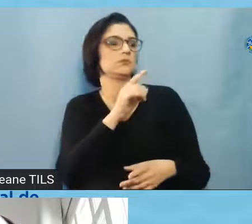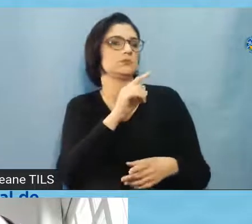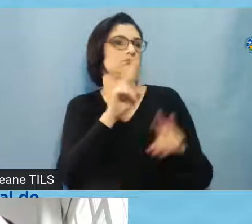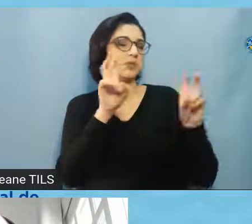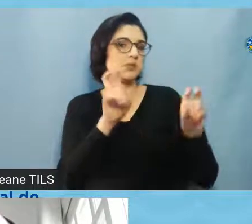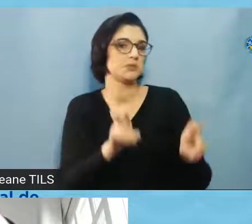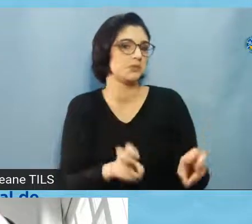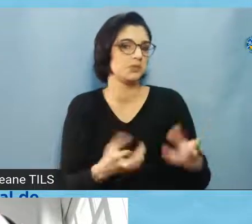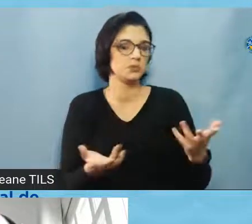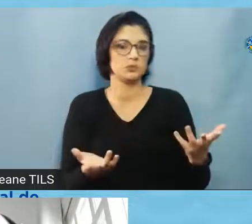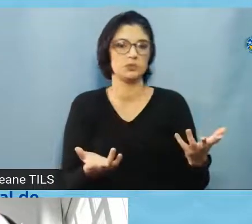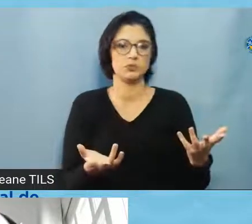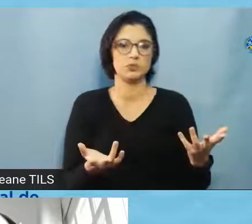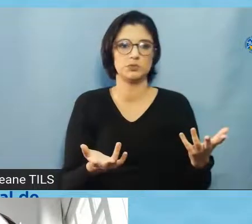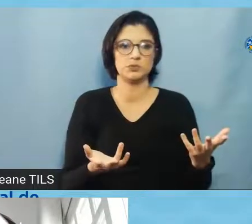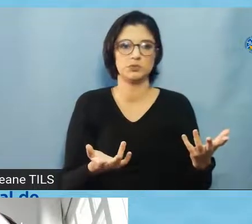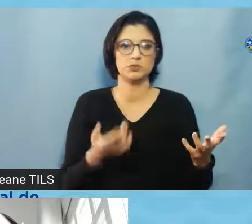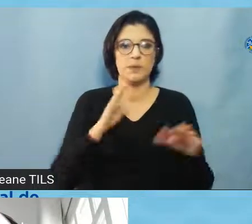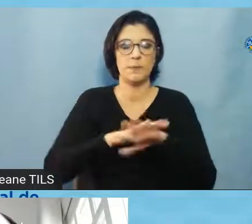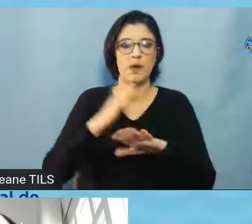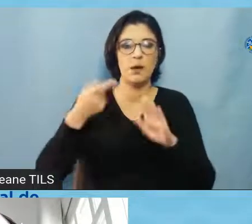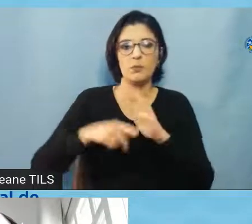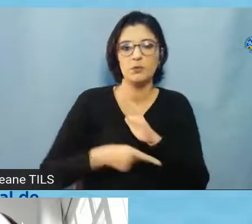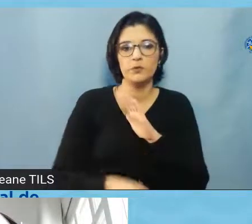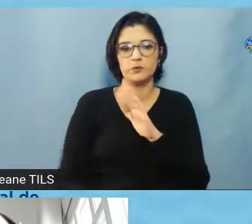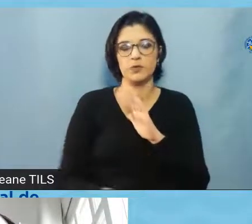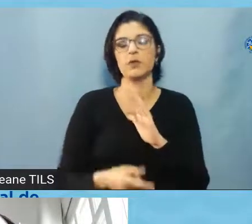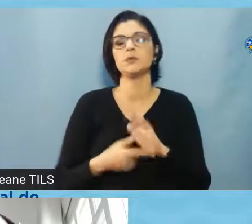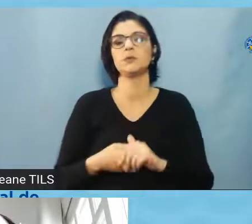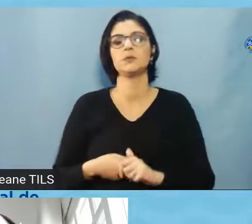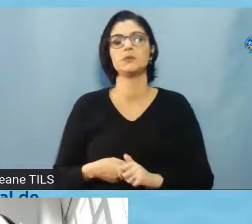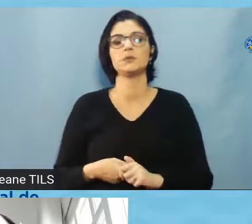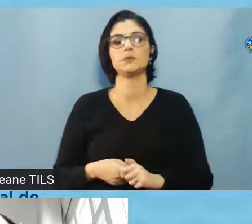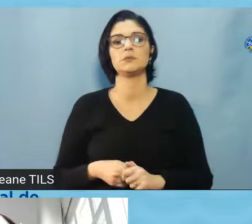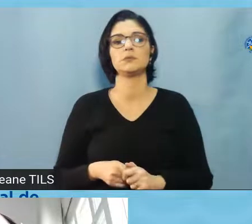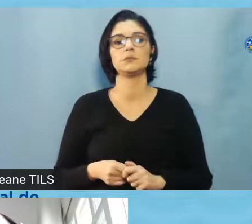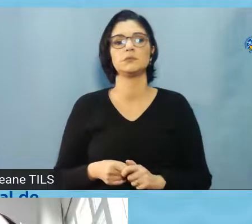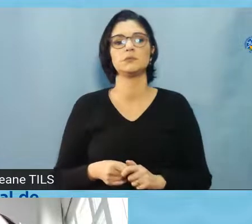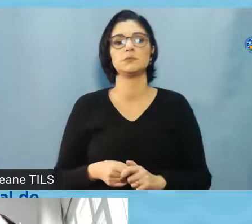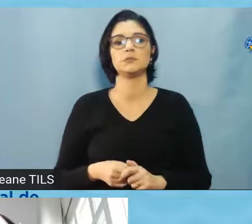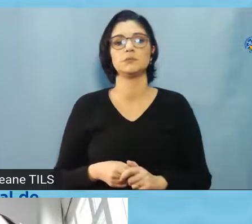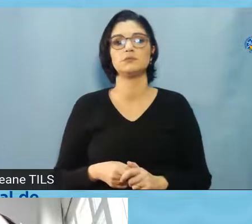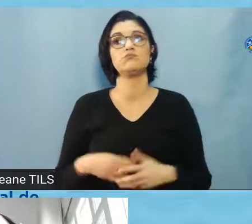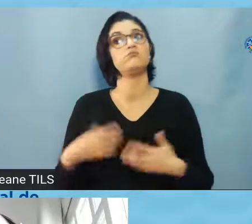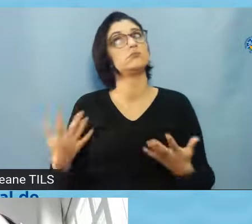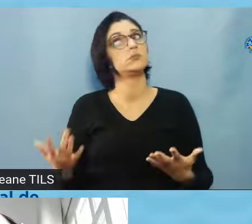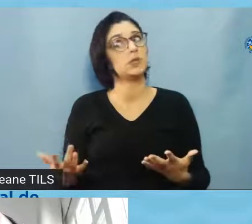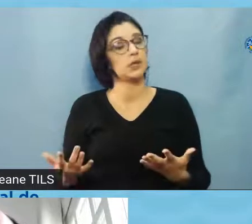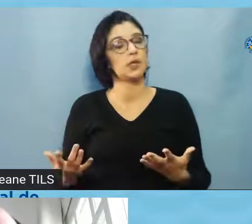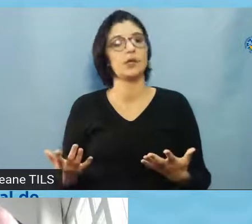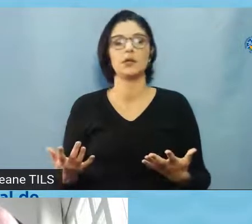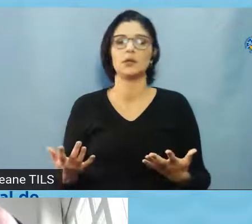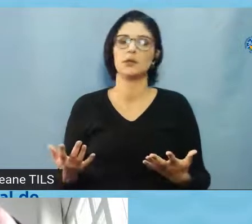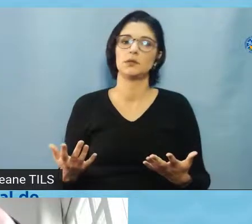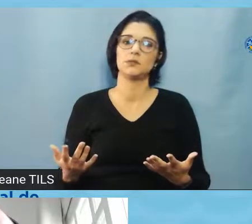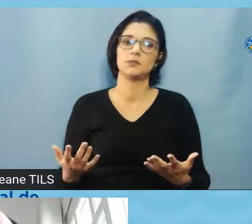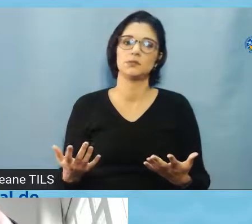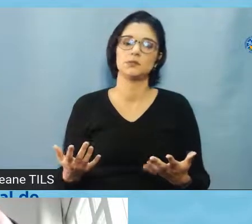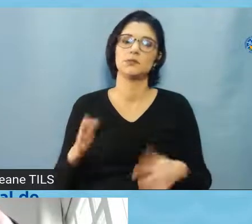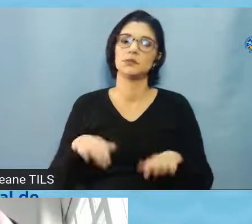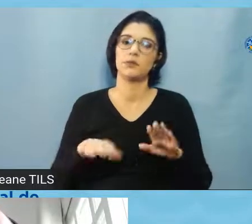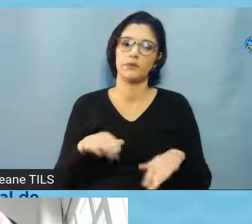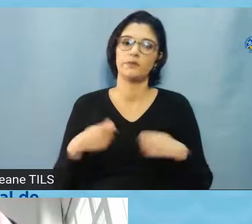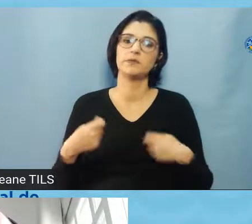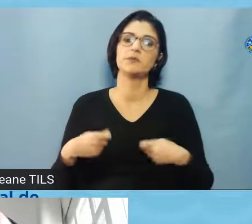assim, um pouco mais aprofundado, de maneira um pouco mais aprofundada, aí eu vou, aí, né,